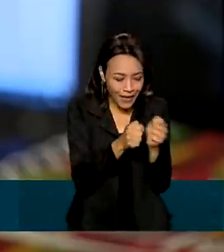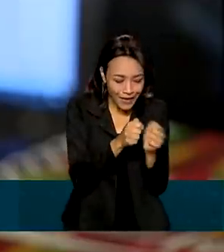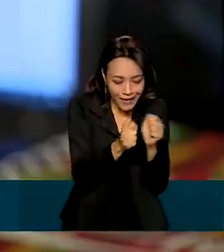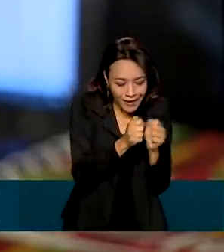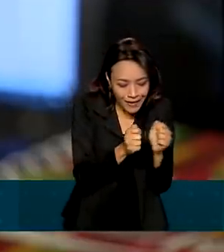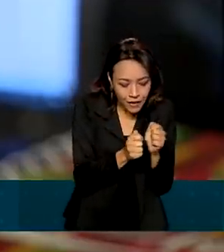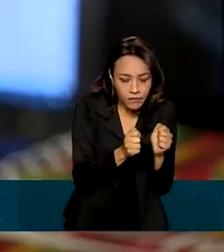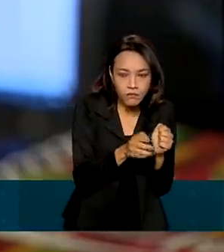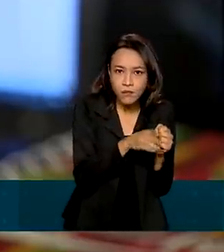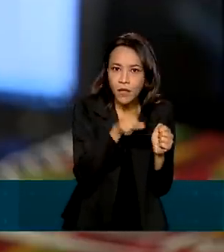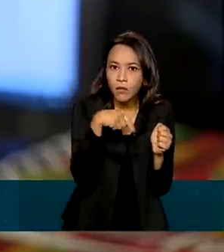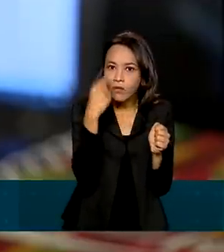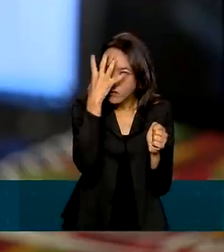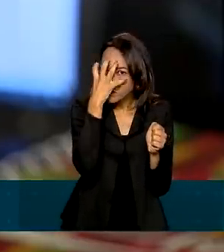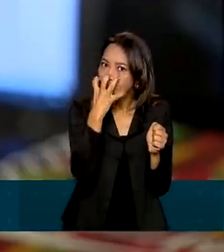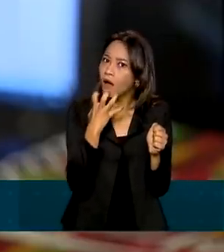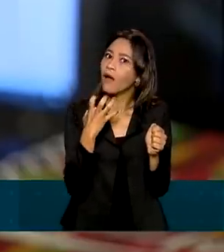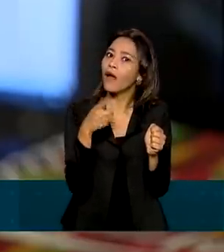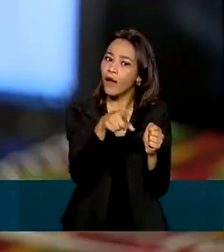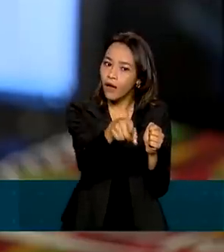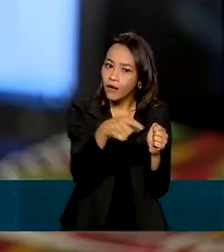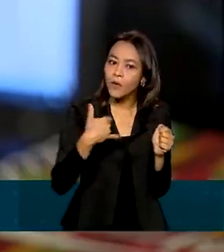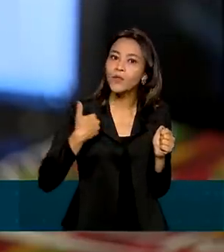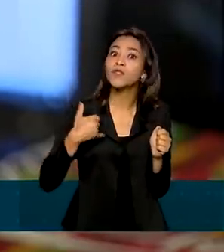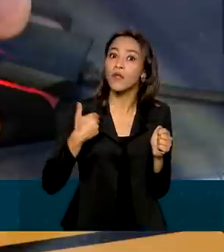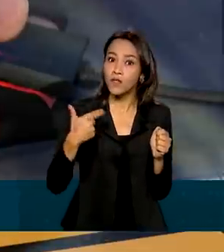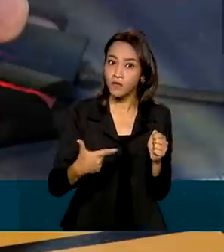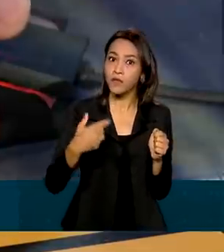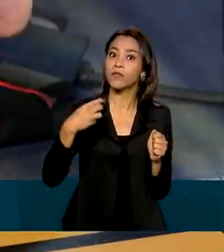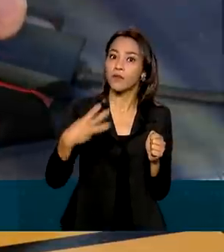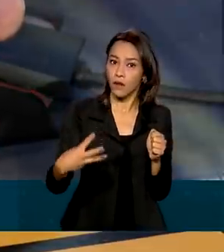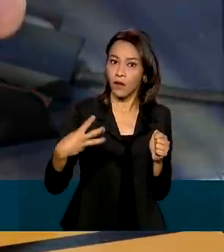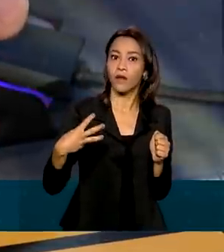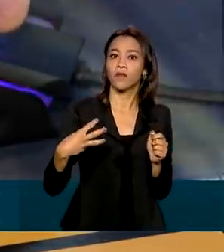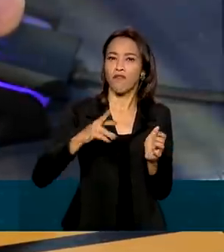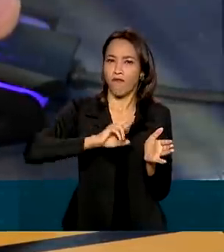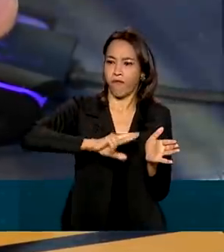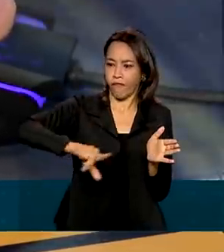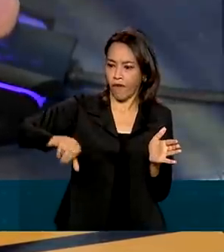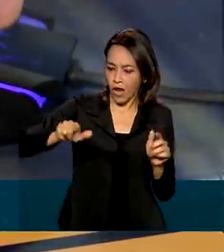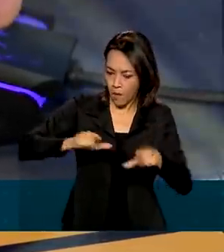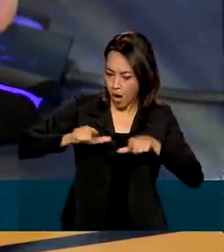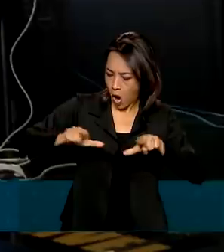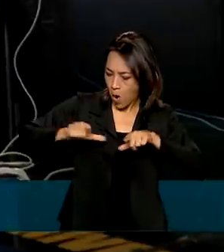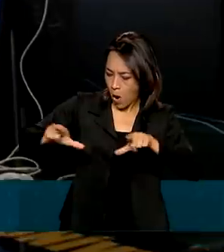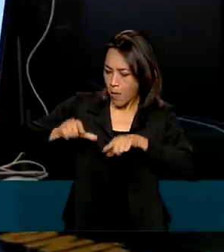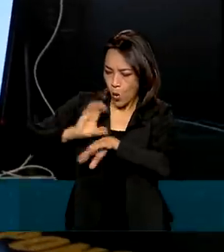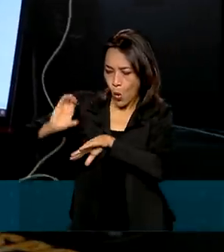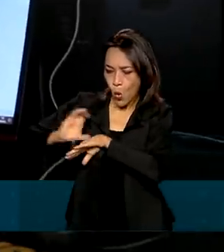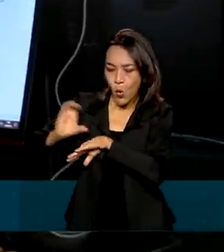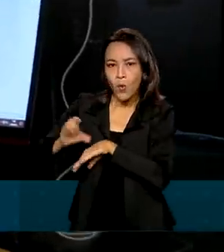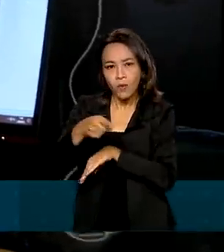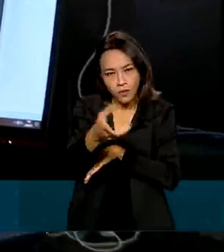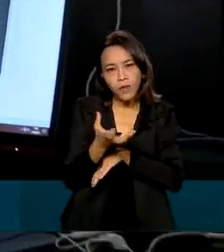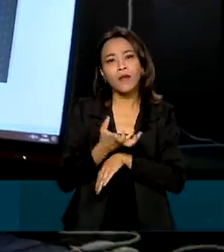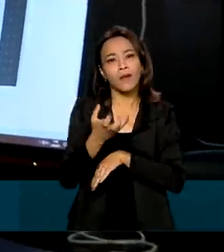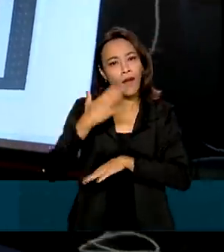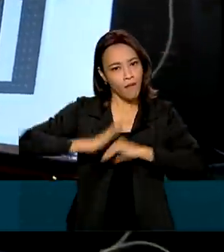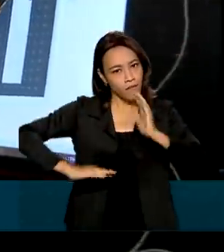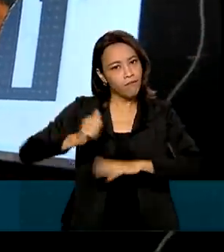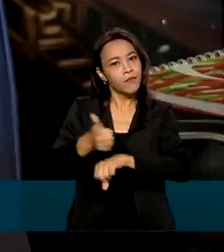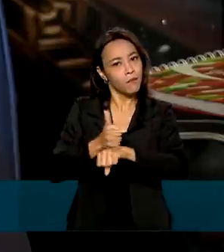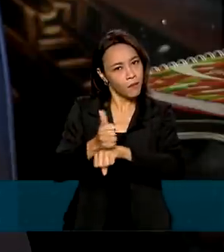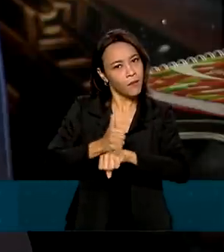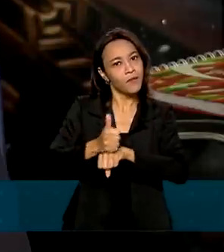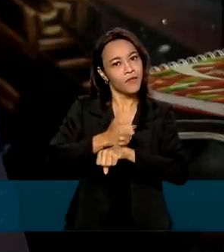assunto sério para o sireno, que hoje tem 23 anos. Com vários cursos na área, ele quer virar um desenvolvedor profissional de